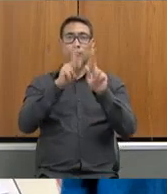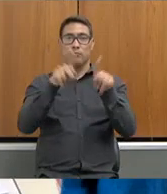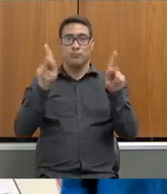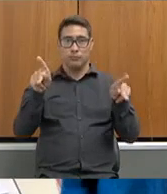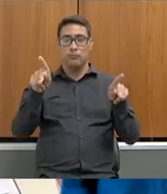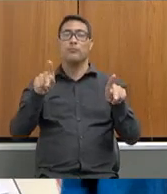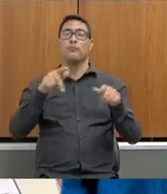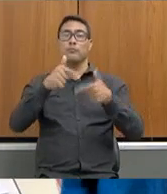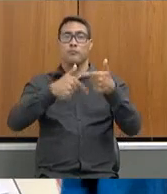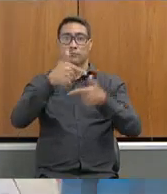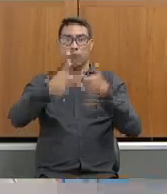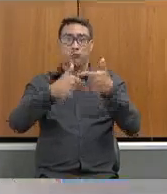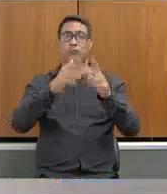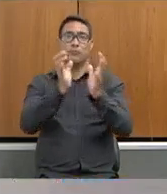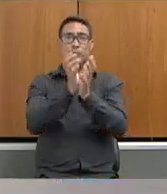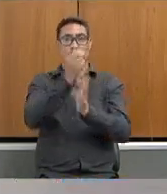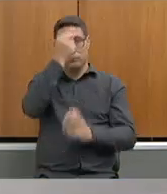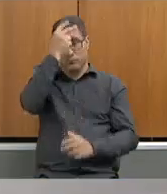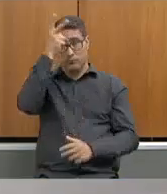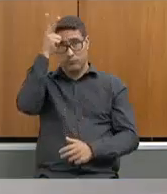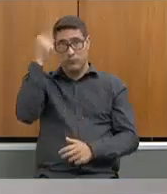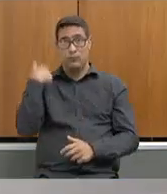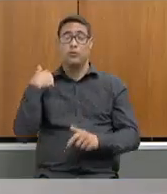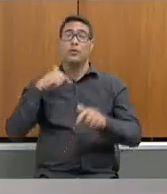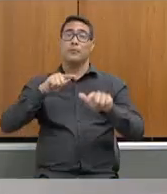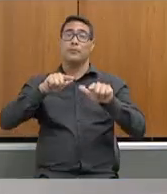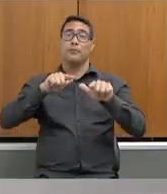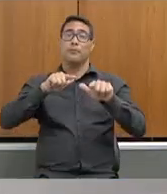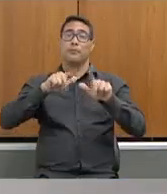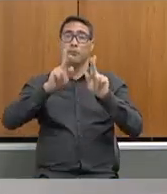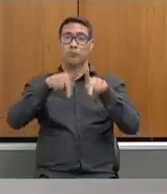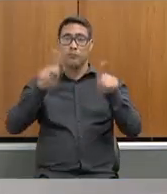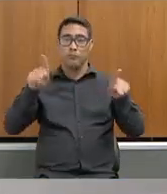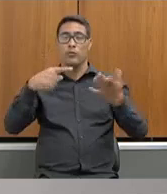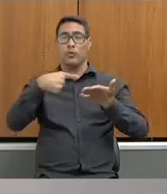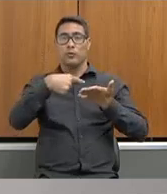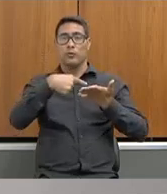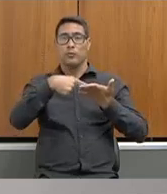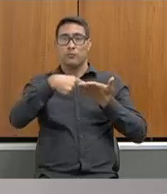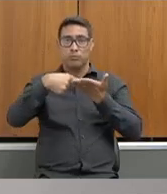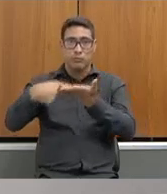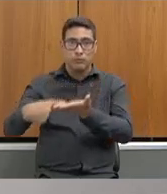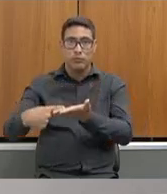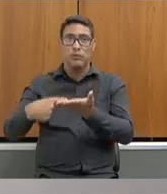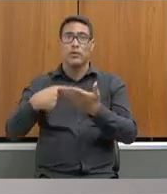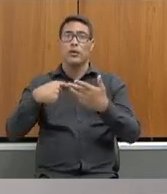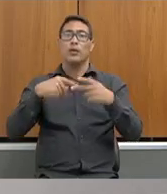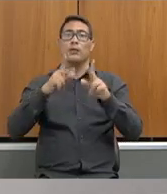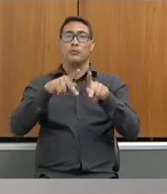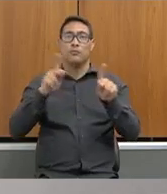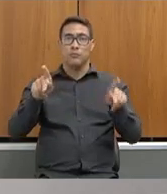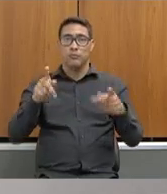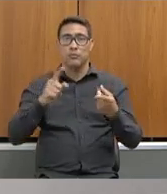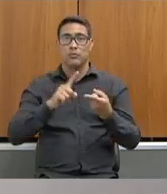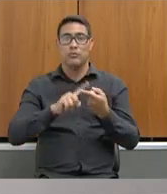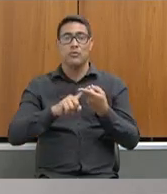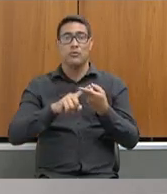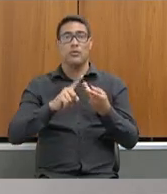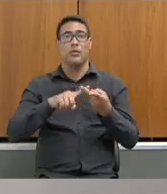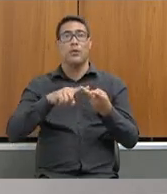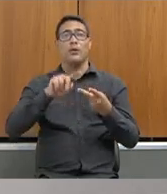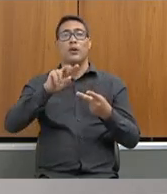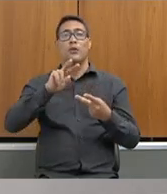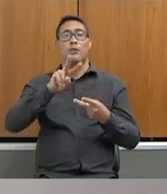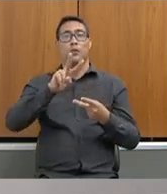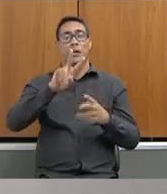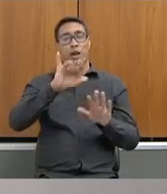dessa rede, fui professor convocado, fui professor ex-Leis 100, fui vice-diretor